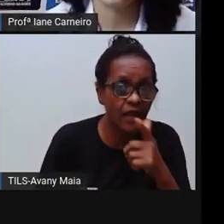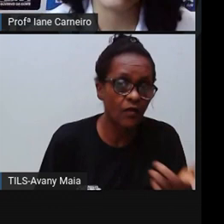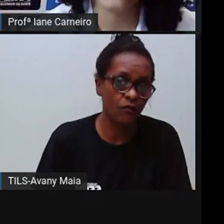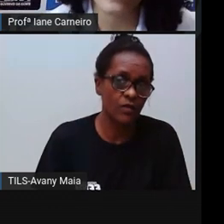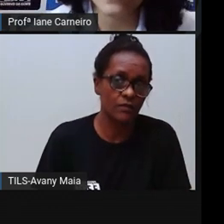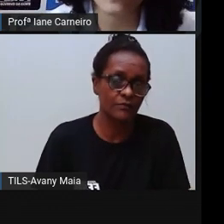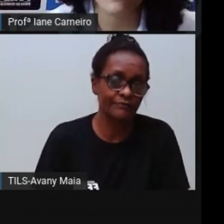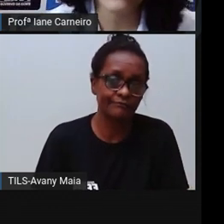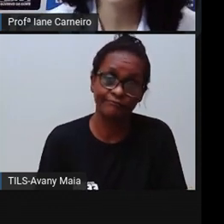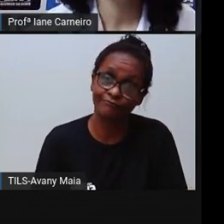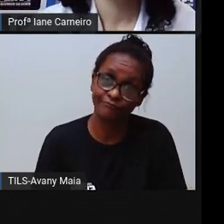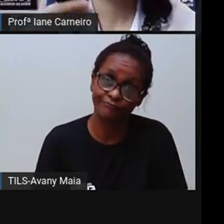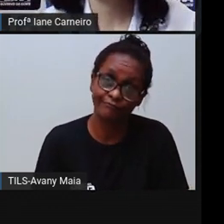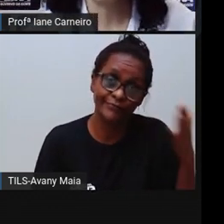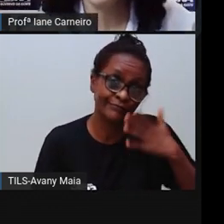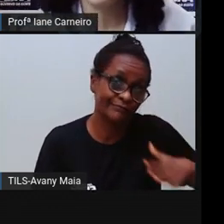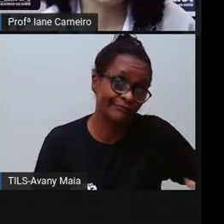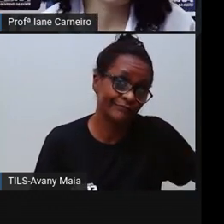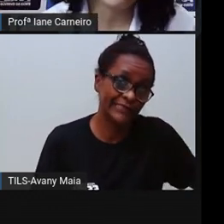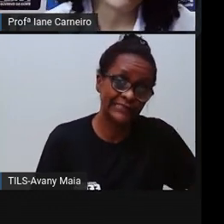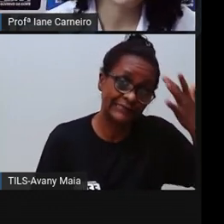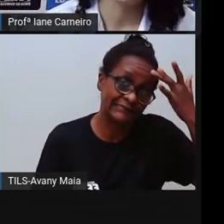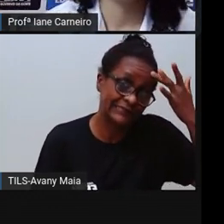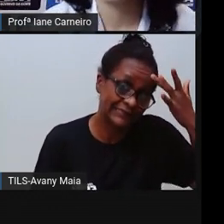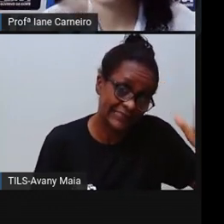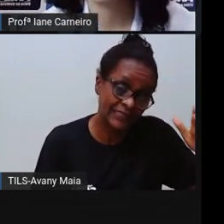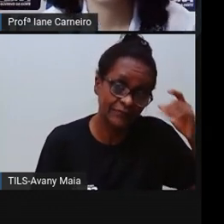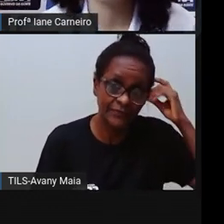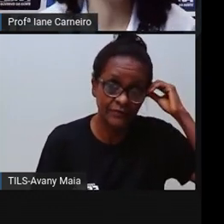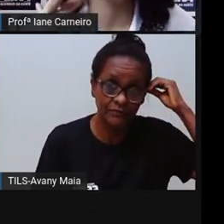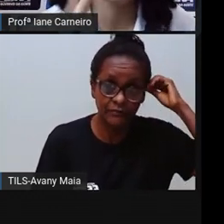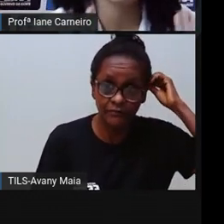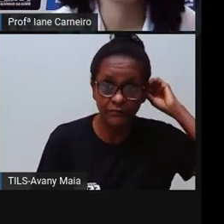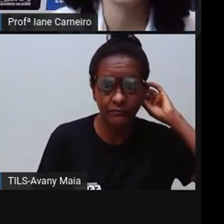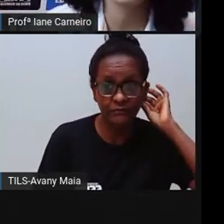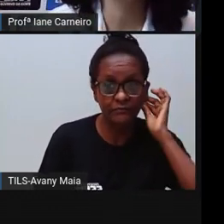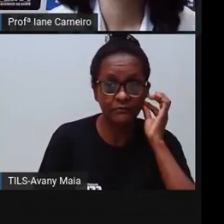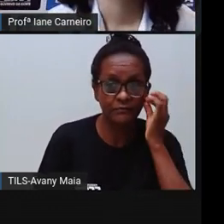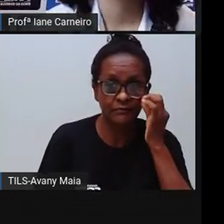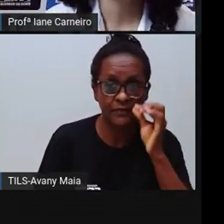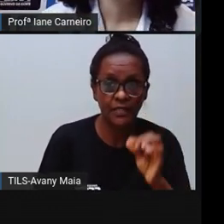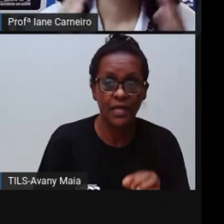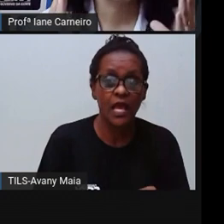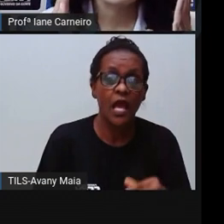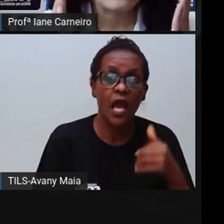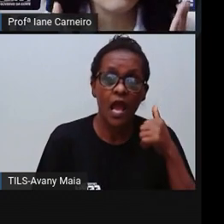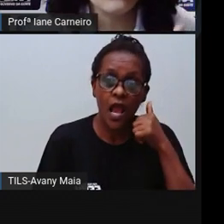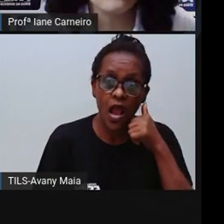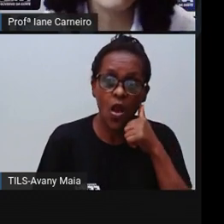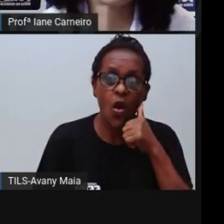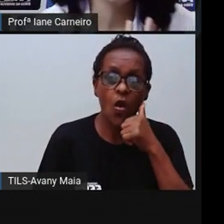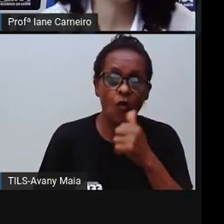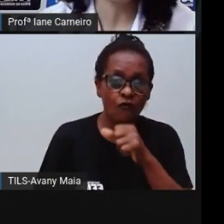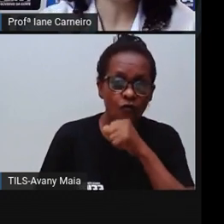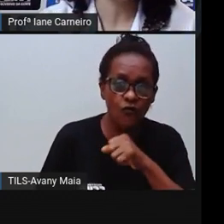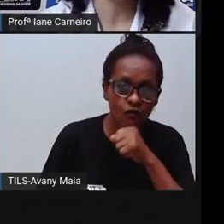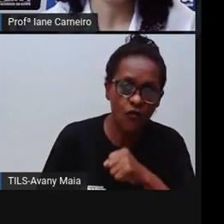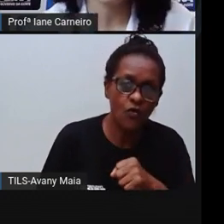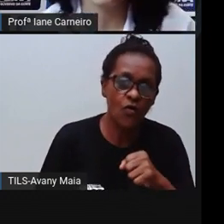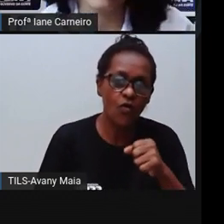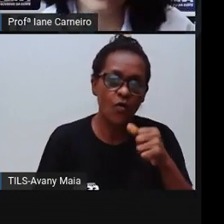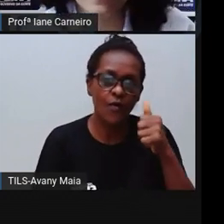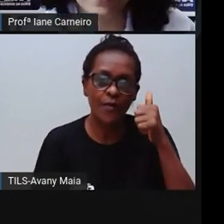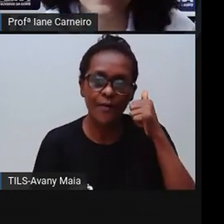é que você tem que tomar esse remédio? Os adultos da sua casa. Seu pai, sua mãe, sua avó, sua tia, né? São os adultos que vão saber